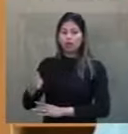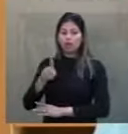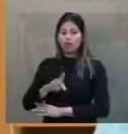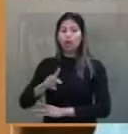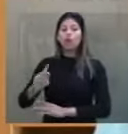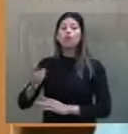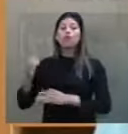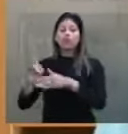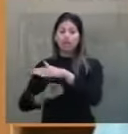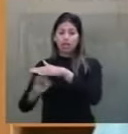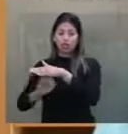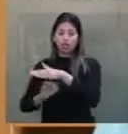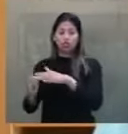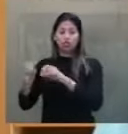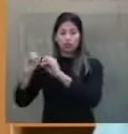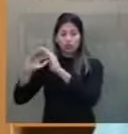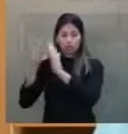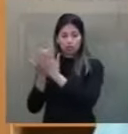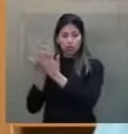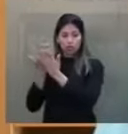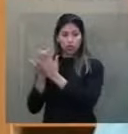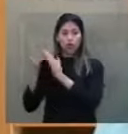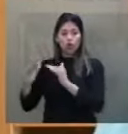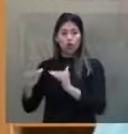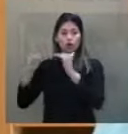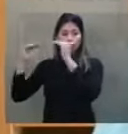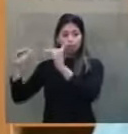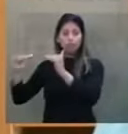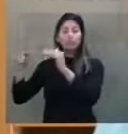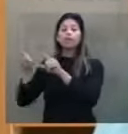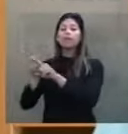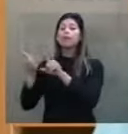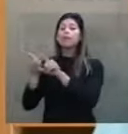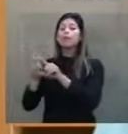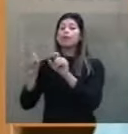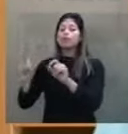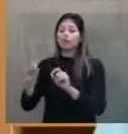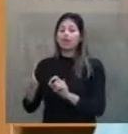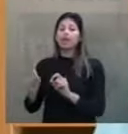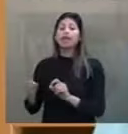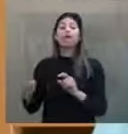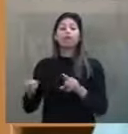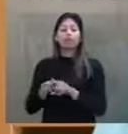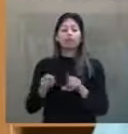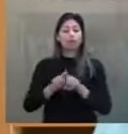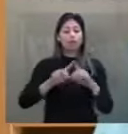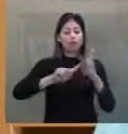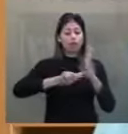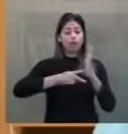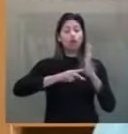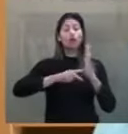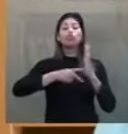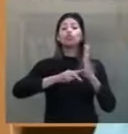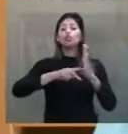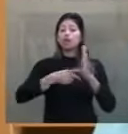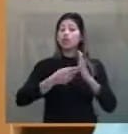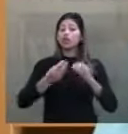Instituições de Ensino Superior. Sindicato dos Professores do Distrito Federal.